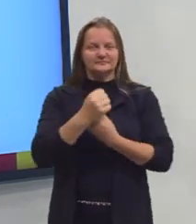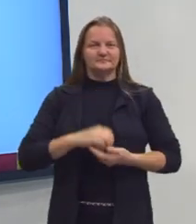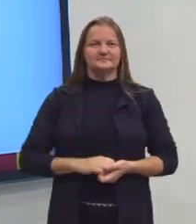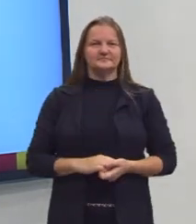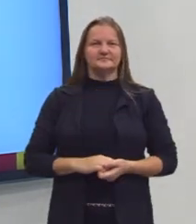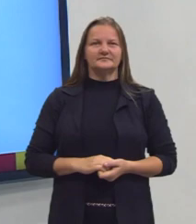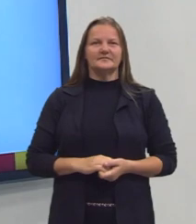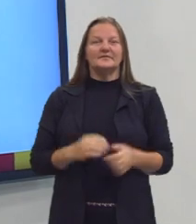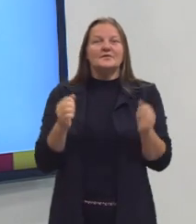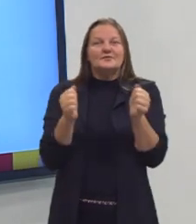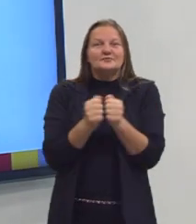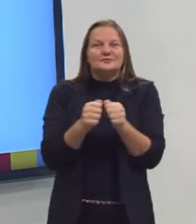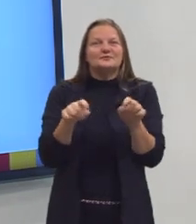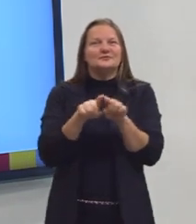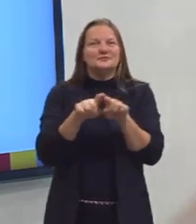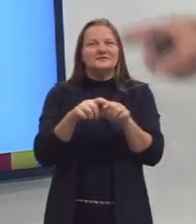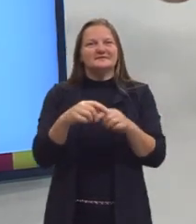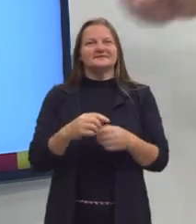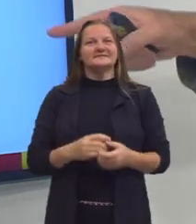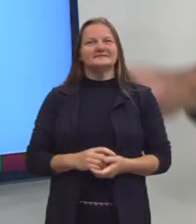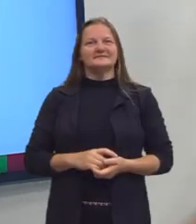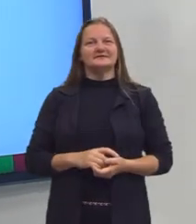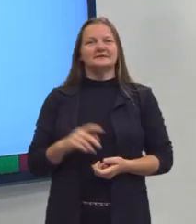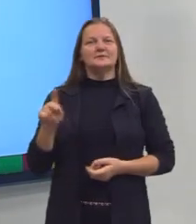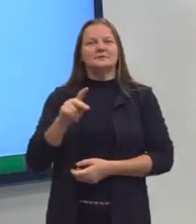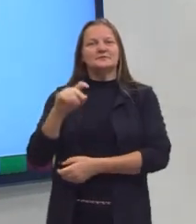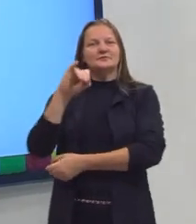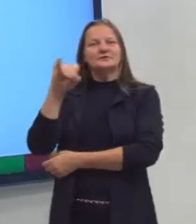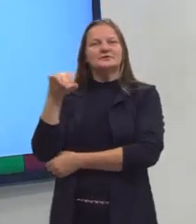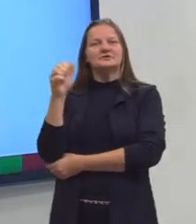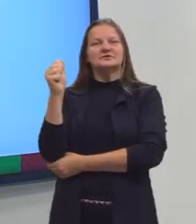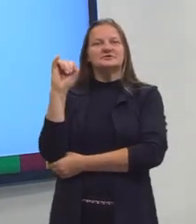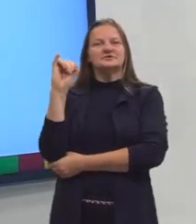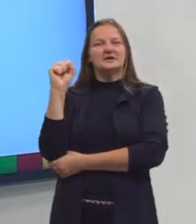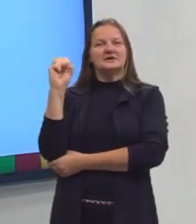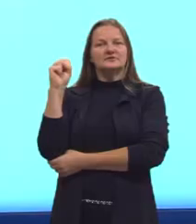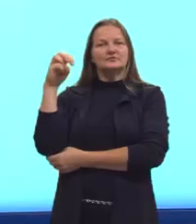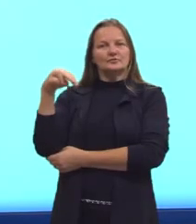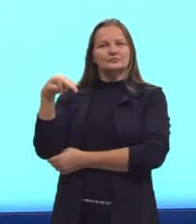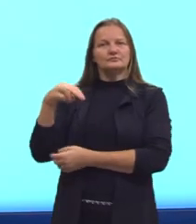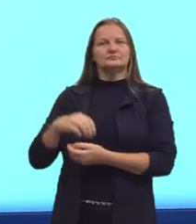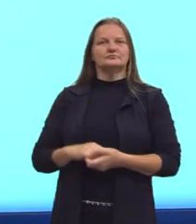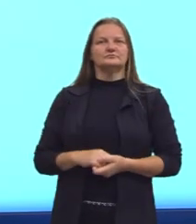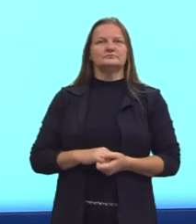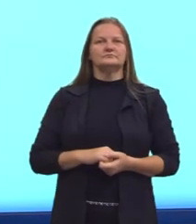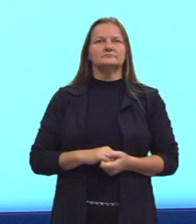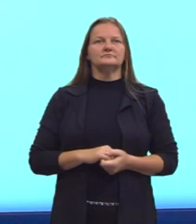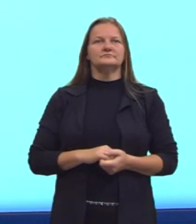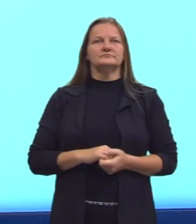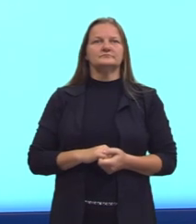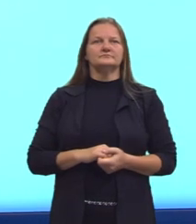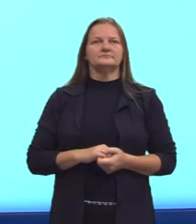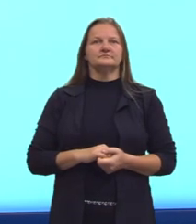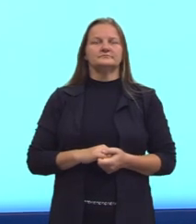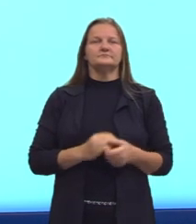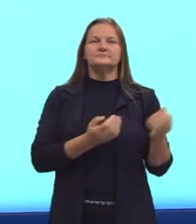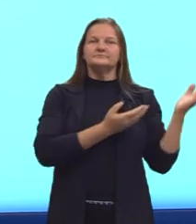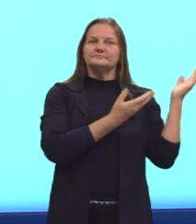Comigo também na produção desta aula está o professor Jaysson Paulo. O tema de hoje da nossa aula é sobre